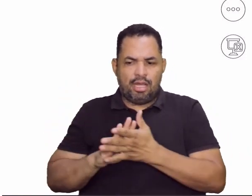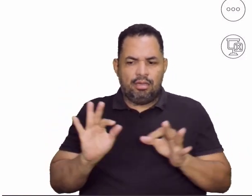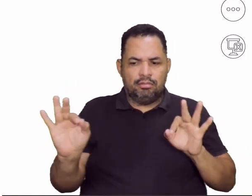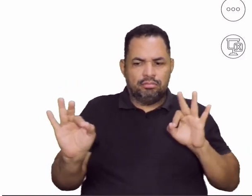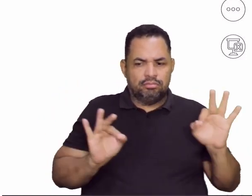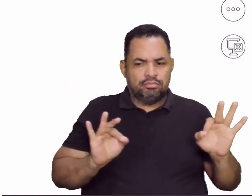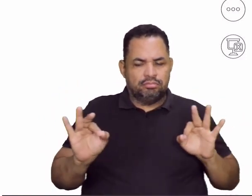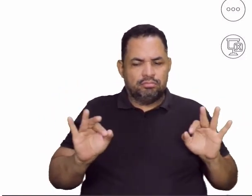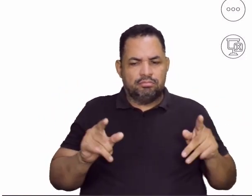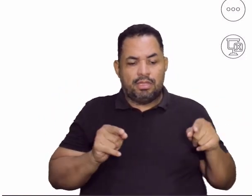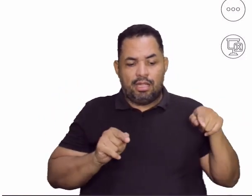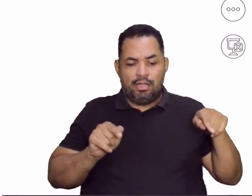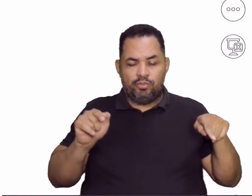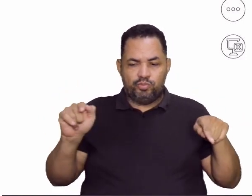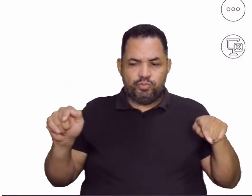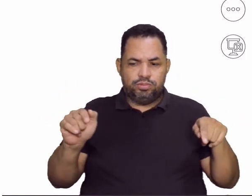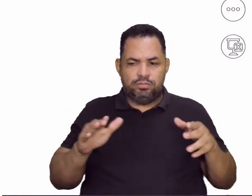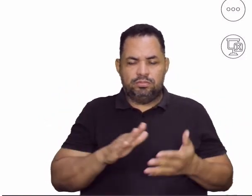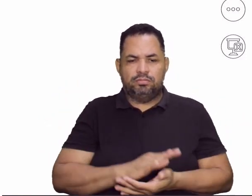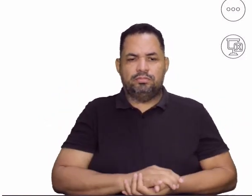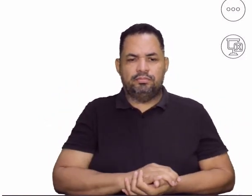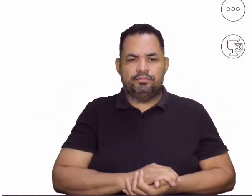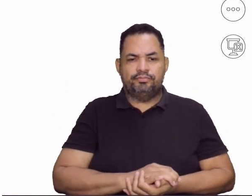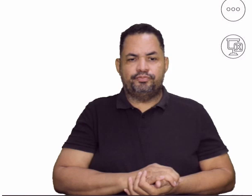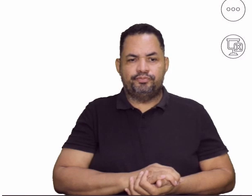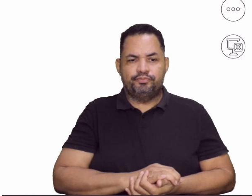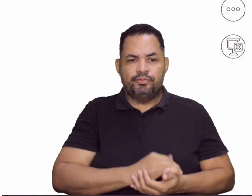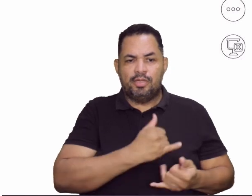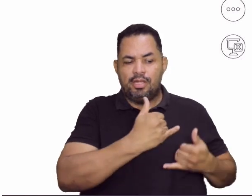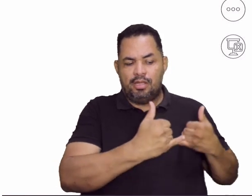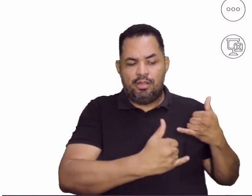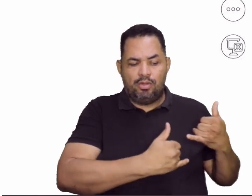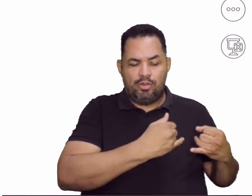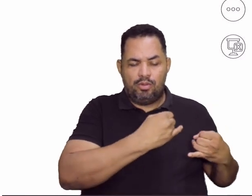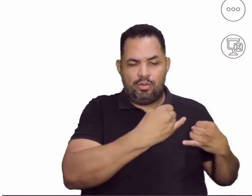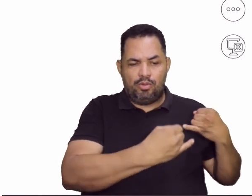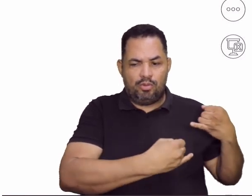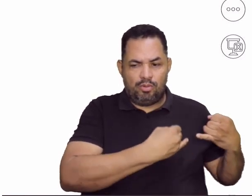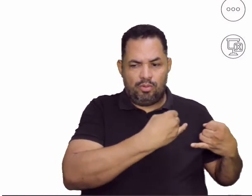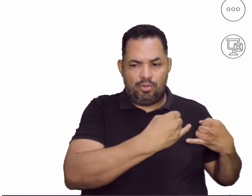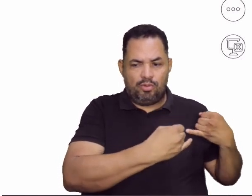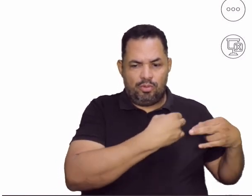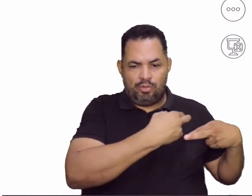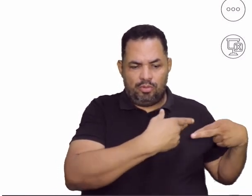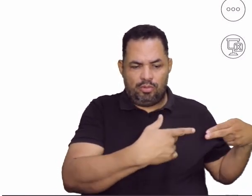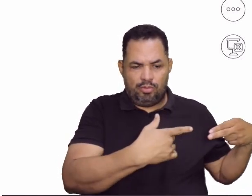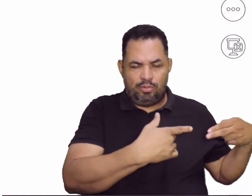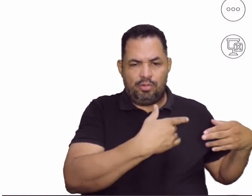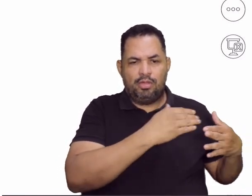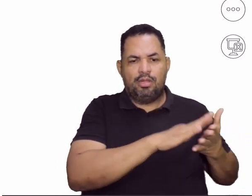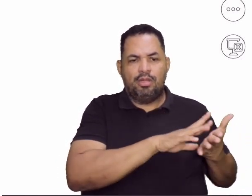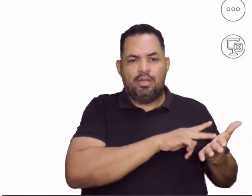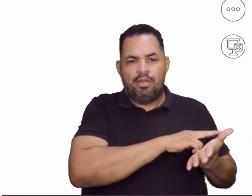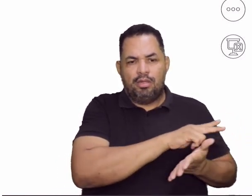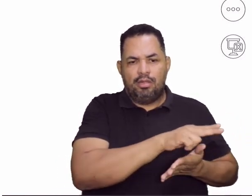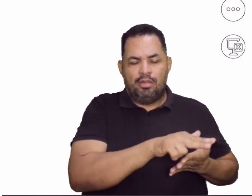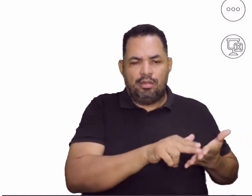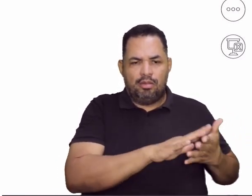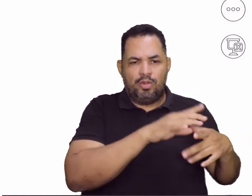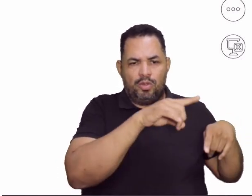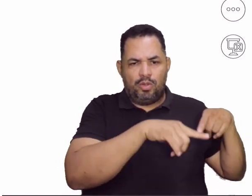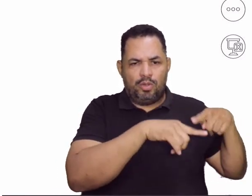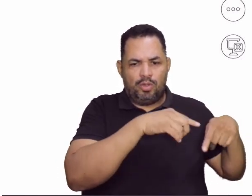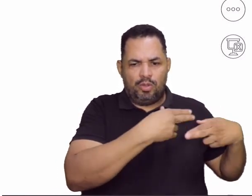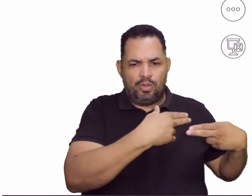significantes aí para vocês, seria os jogos, né, com essa parte de diversão. A gente não se prende aí